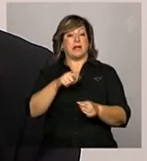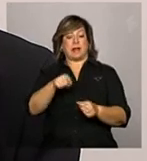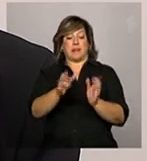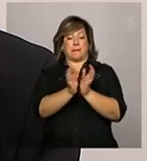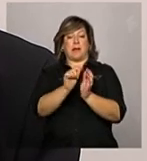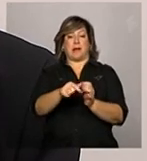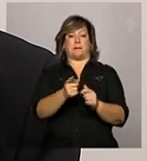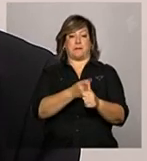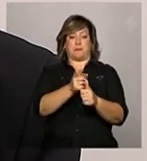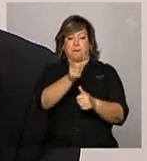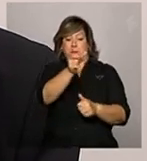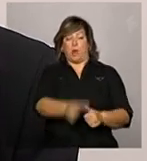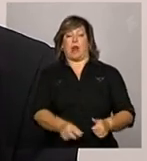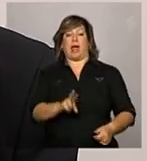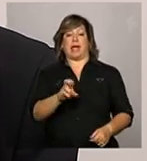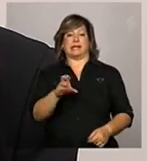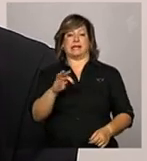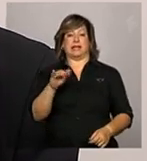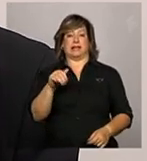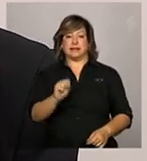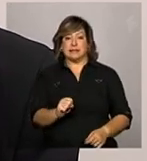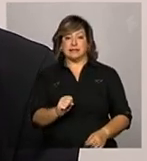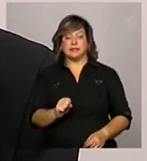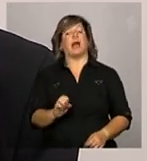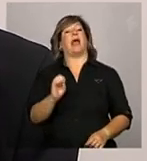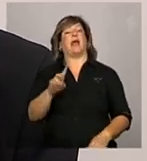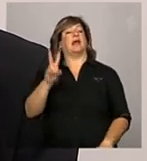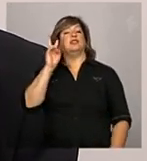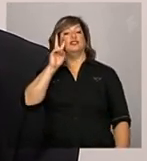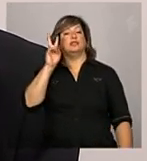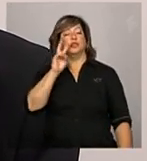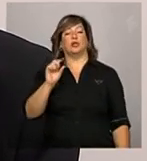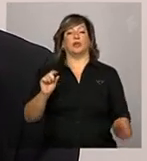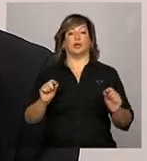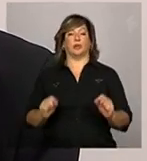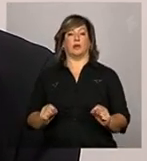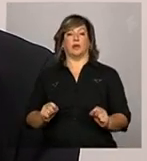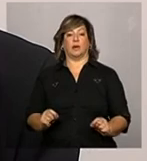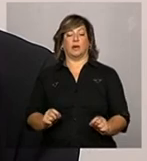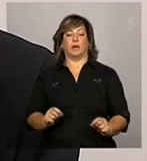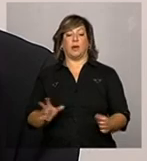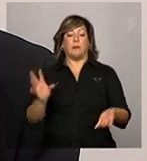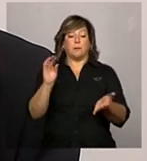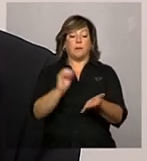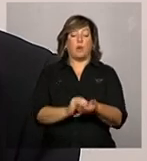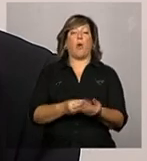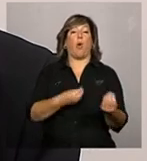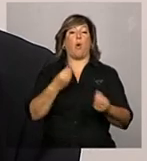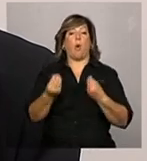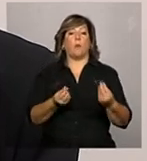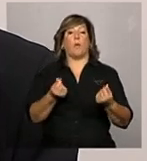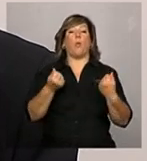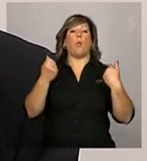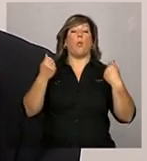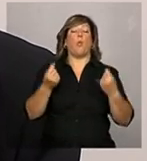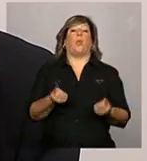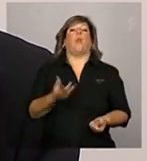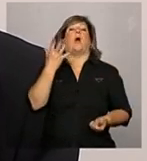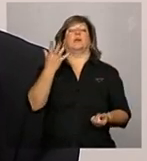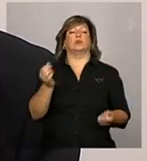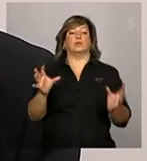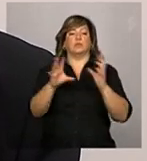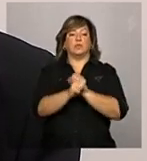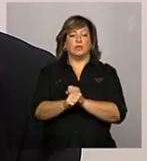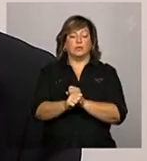bloco, que são das receitas, é a questão dos aplicações financeiras, de quanto ele apurou no